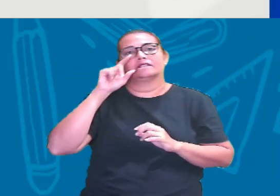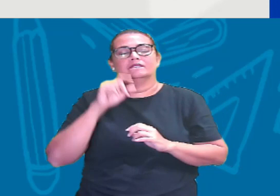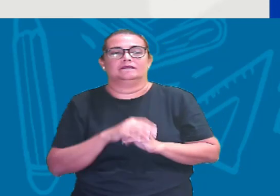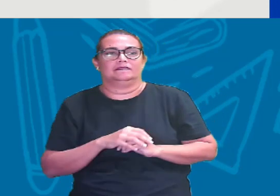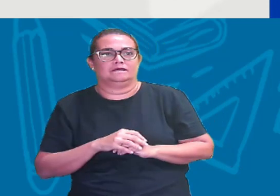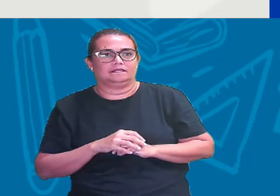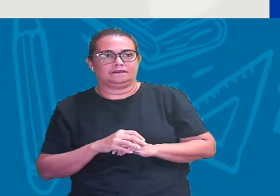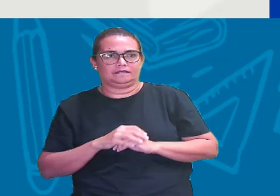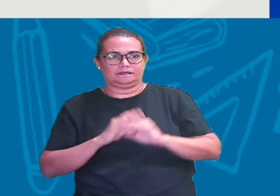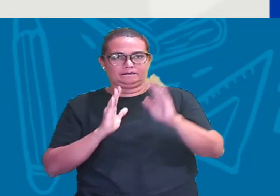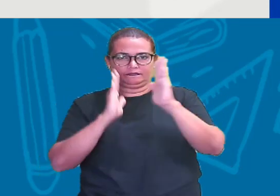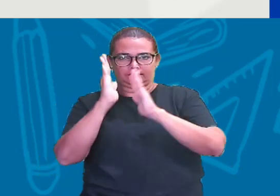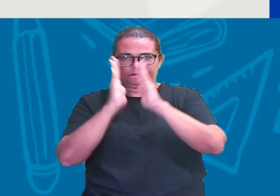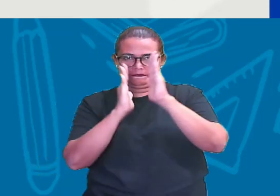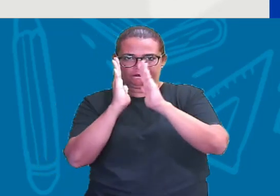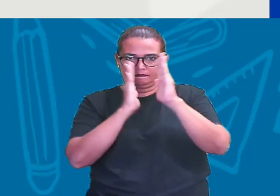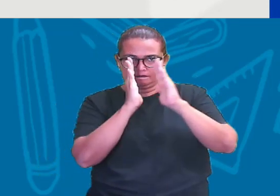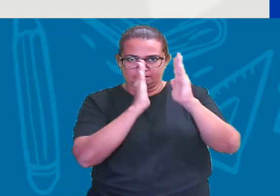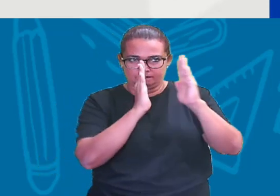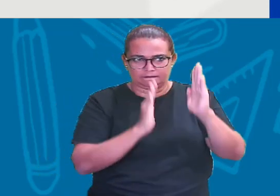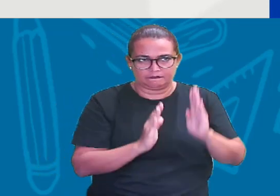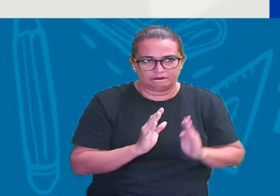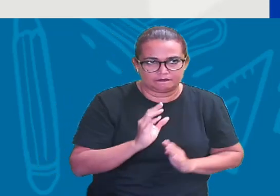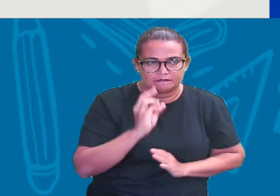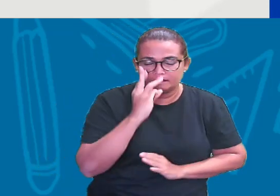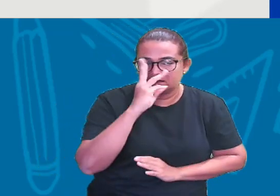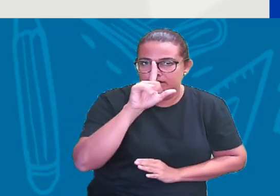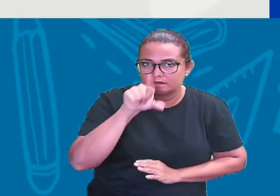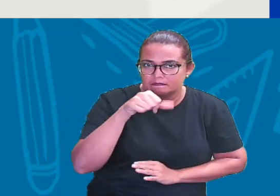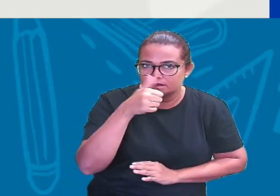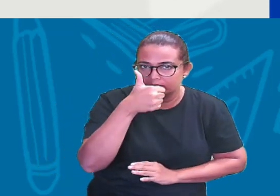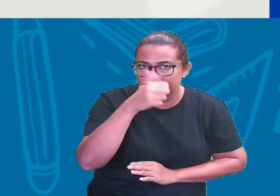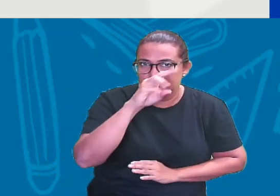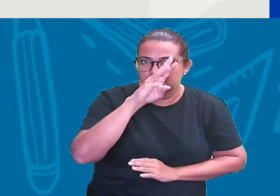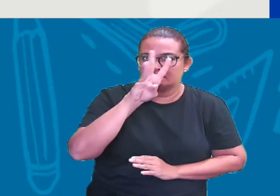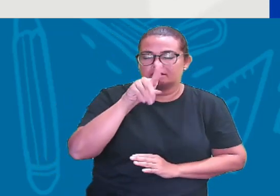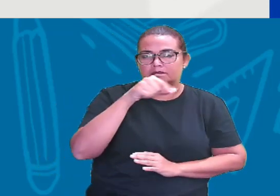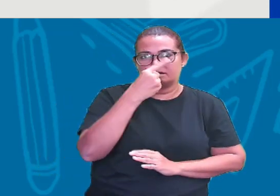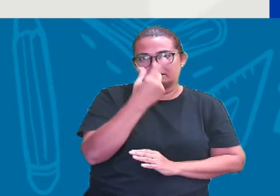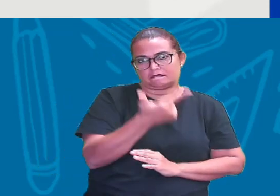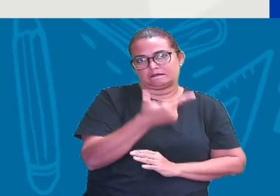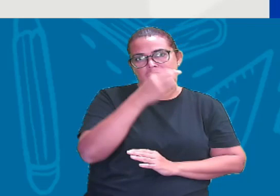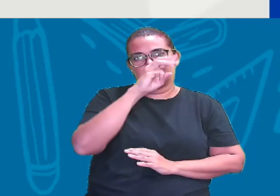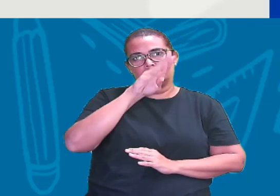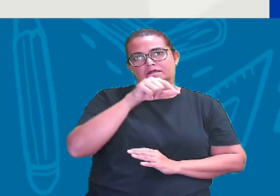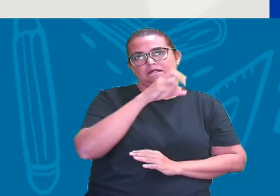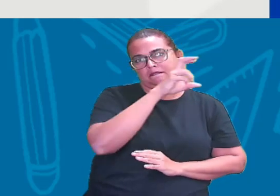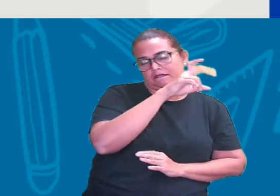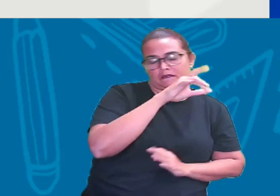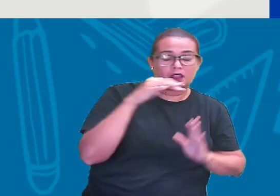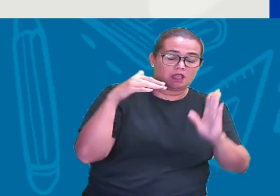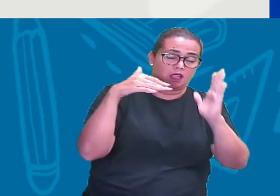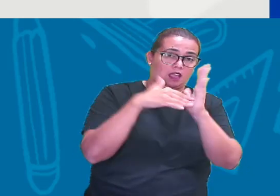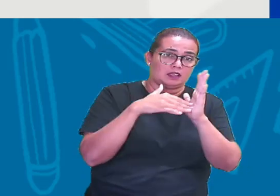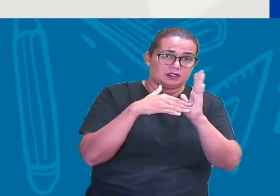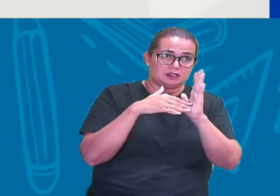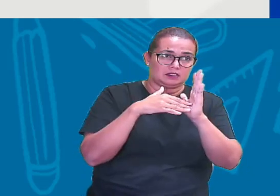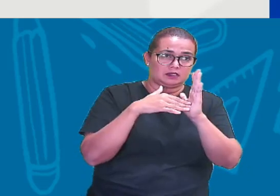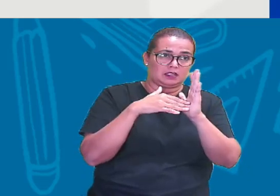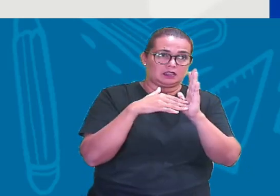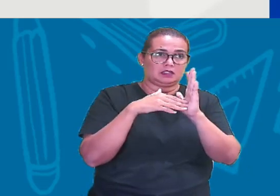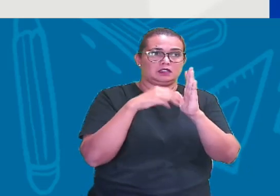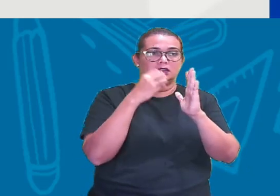4 Estão ali ó 3,1 3,2 3,3 3,4 3,5 Até chegar 3